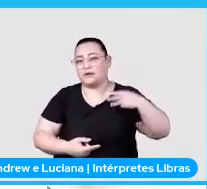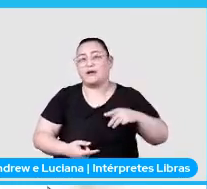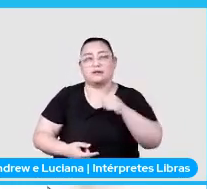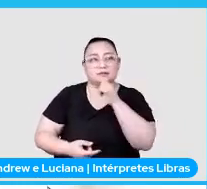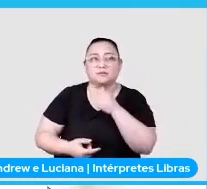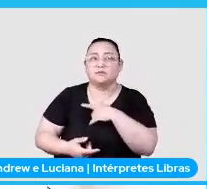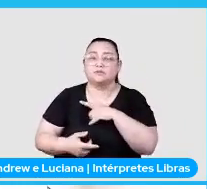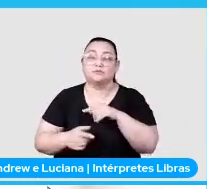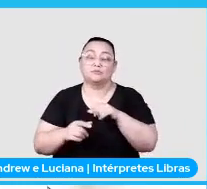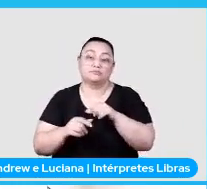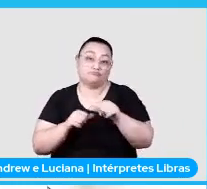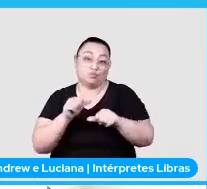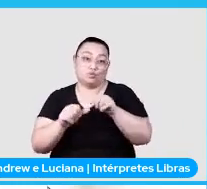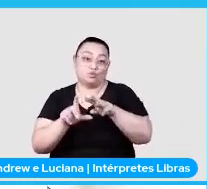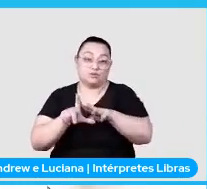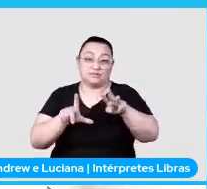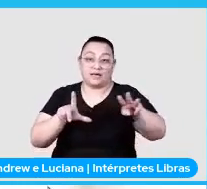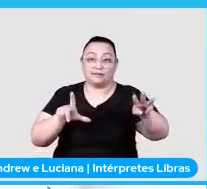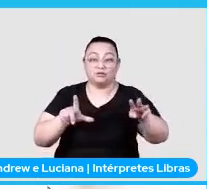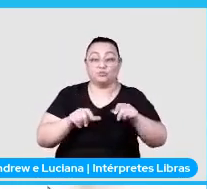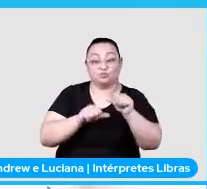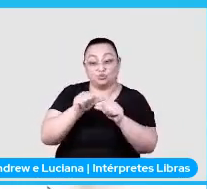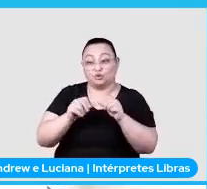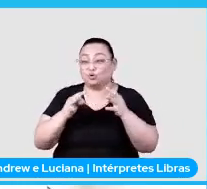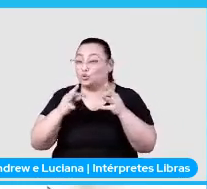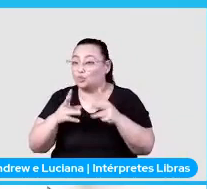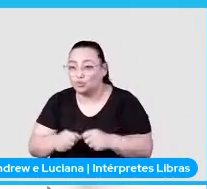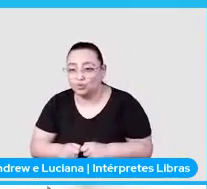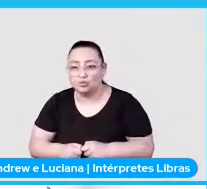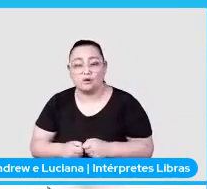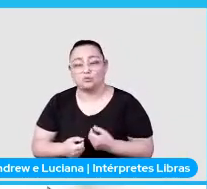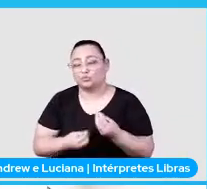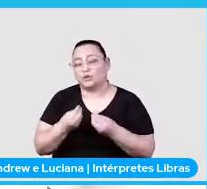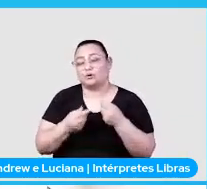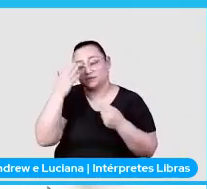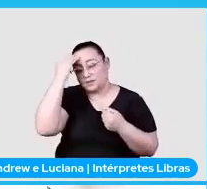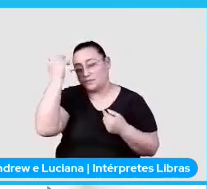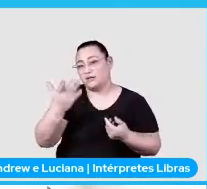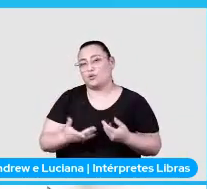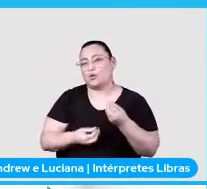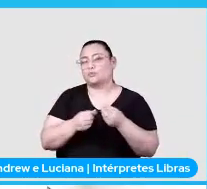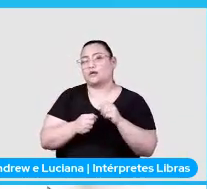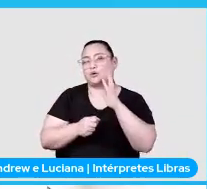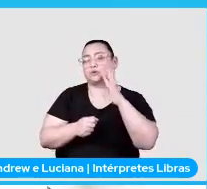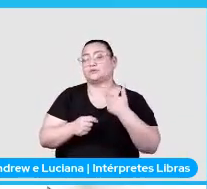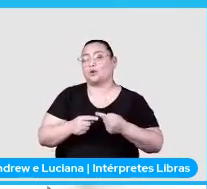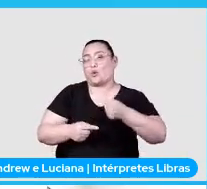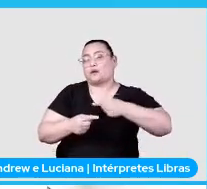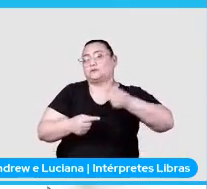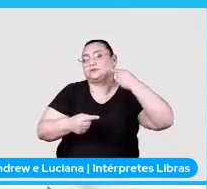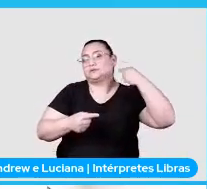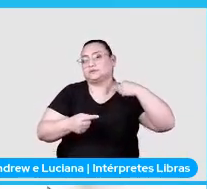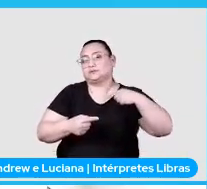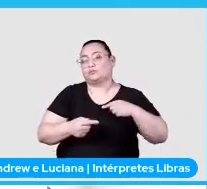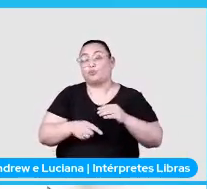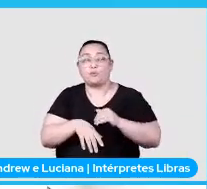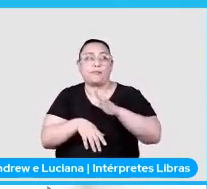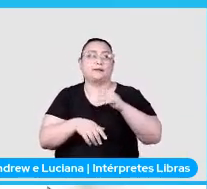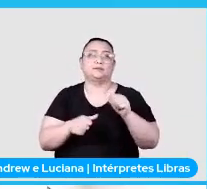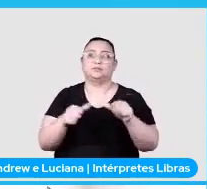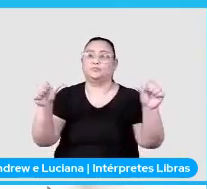inteiro, tu tem como saber que aquele coverage se pincou de uma vez, por mais que ele seja maior do que o que tu está esperando.